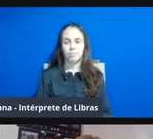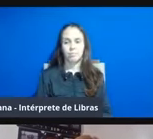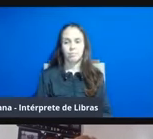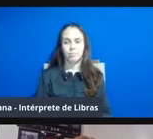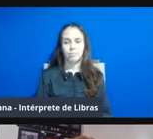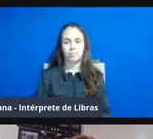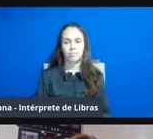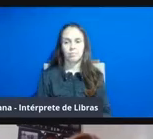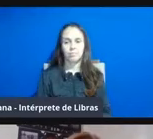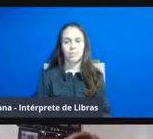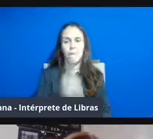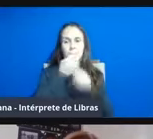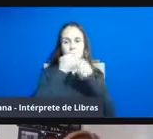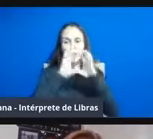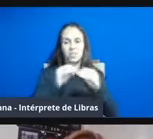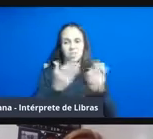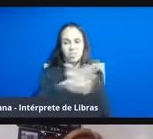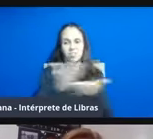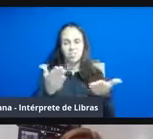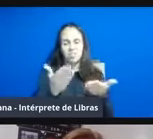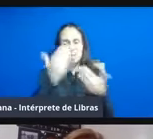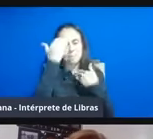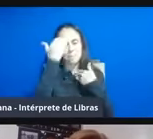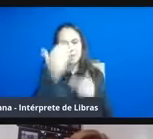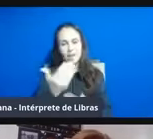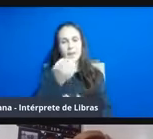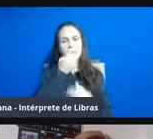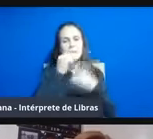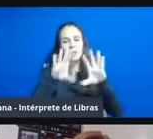Boa noite e obrigada a todos. Boa noite.